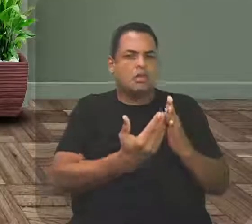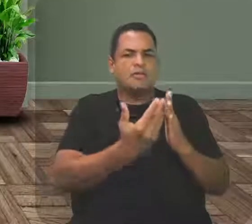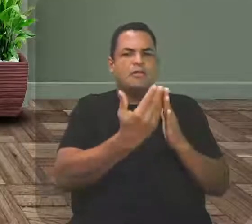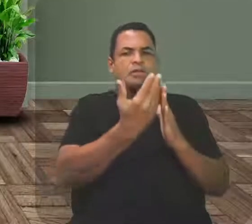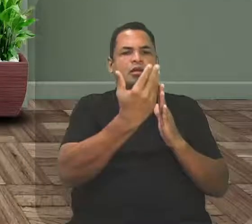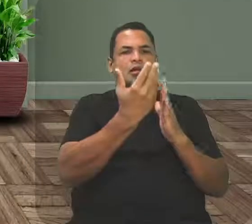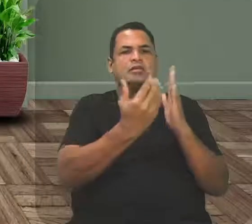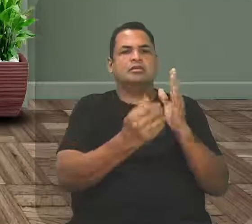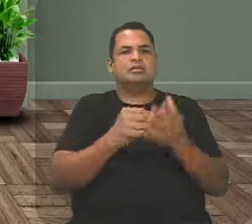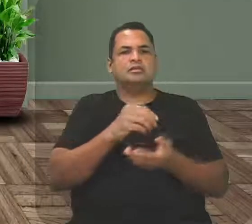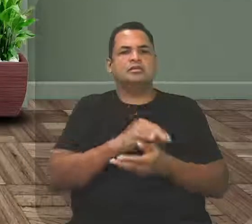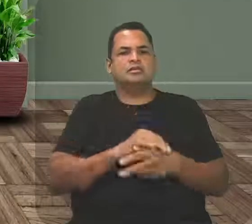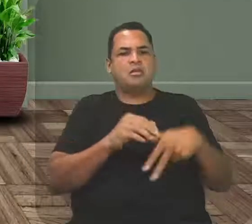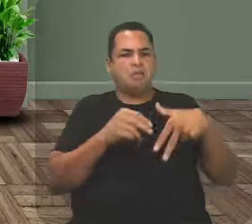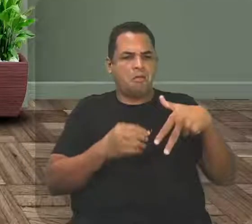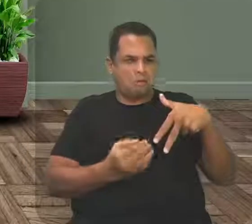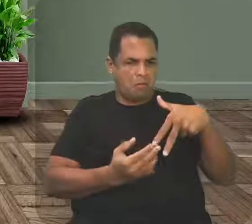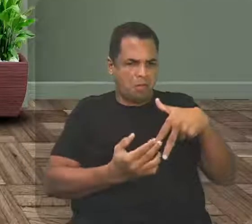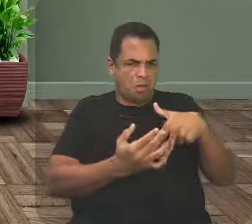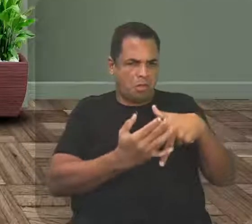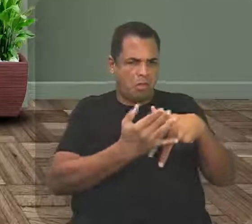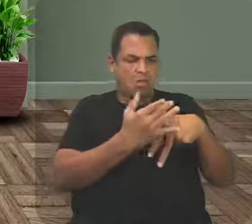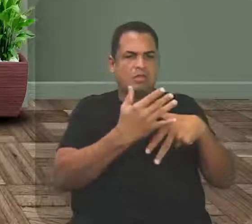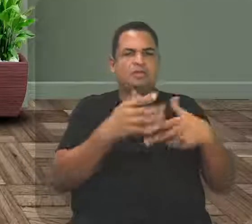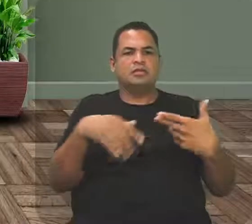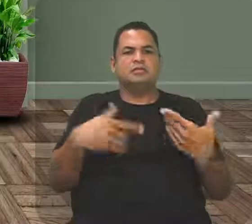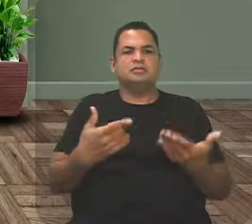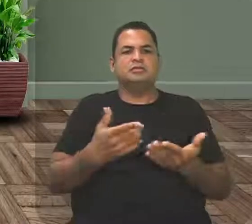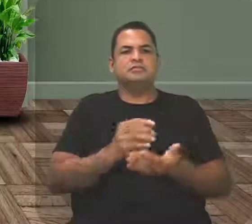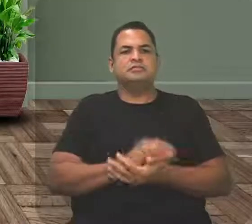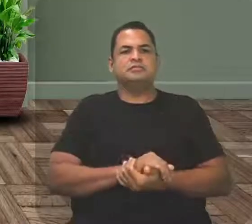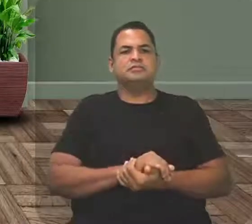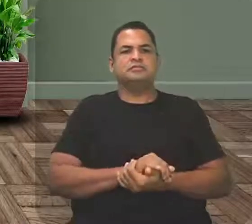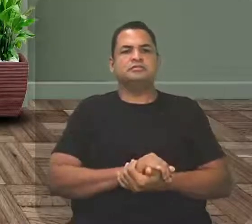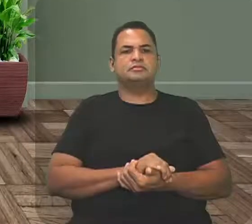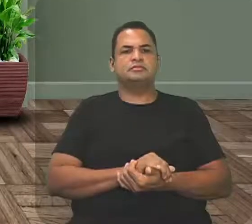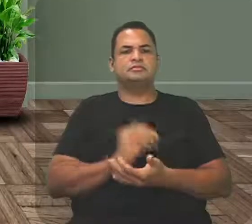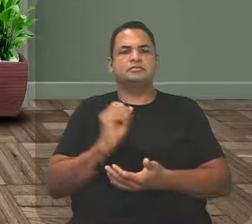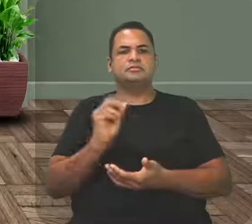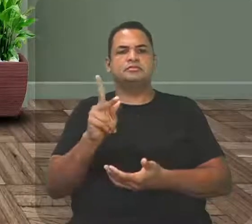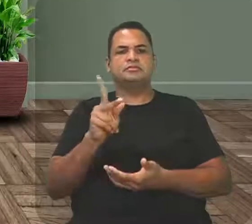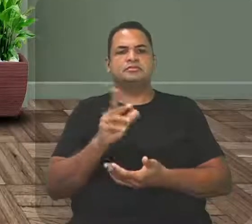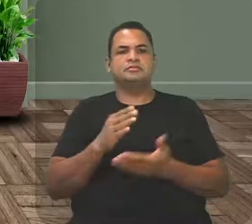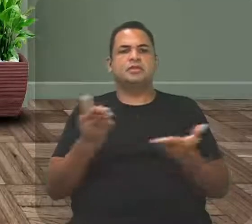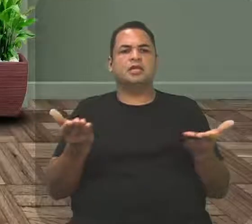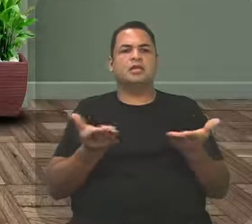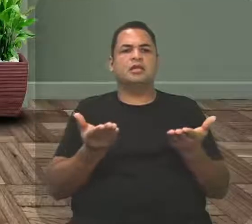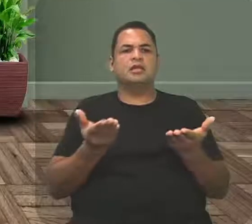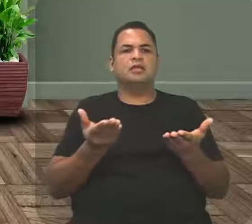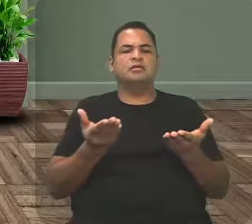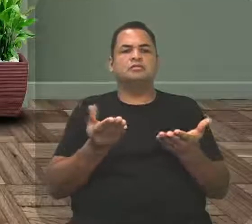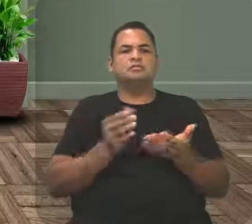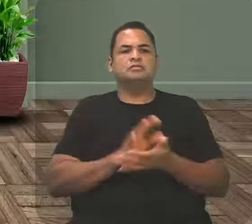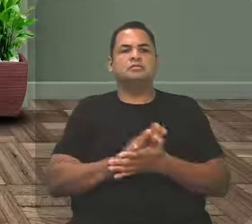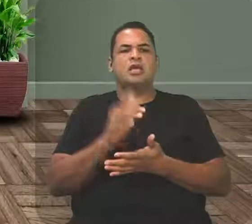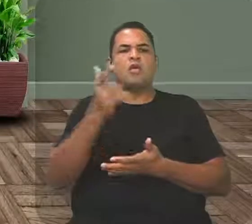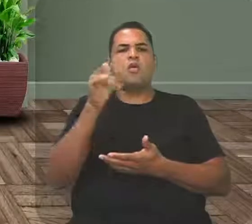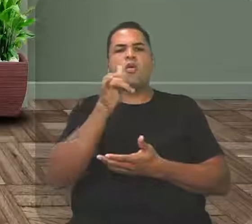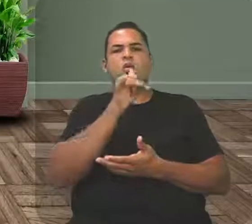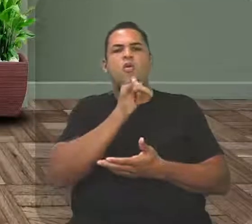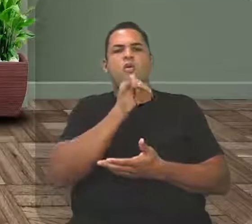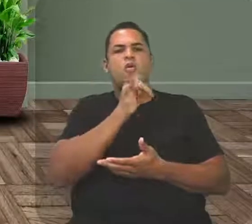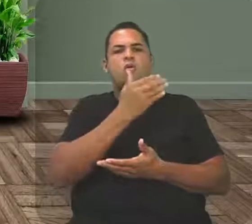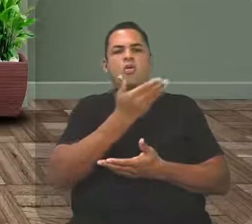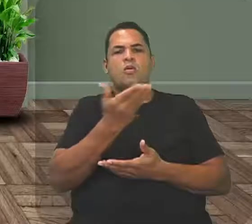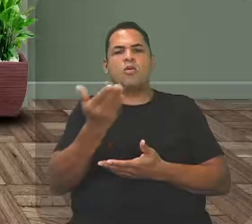você... É isso mesmo. Sentido real, sentido denotativo. Ok? Mas agora vamos aí trazer outro exemplo pra